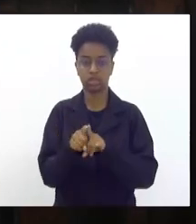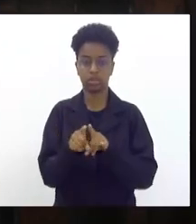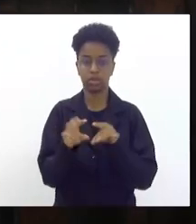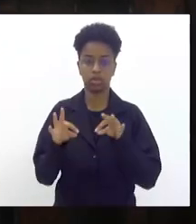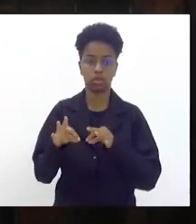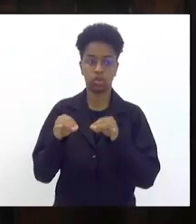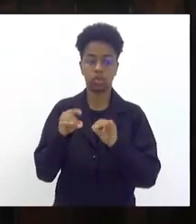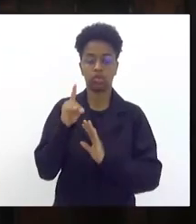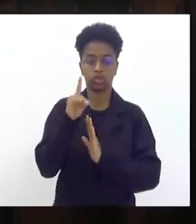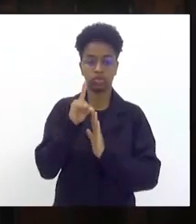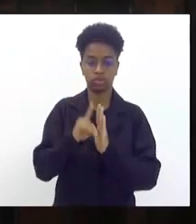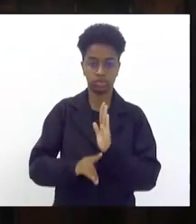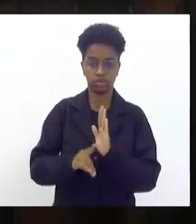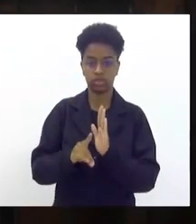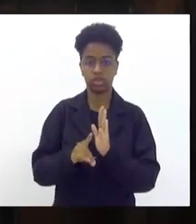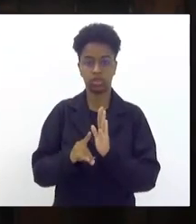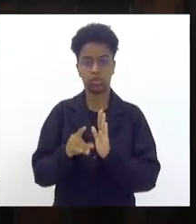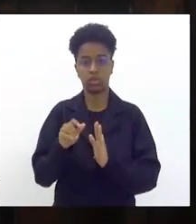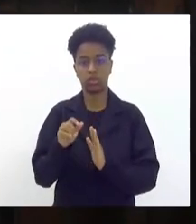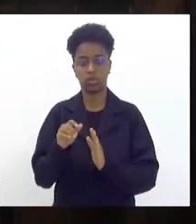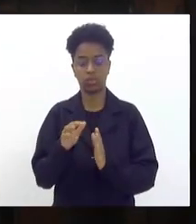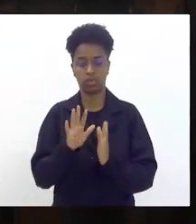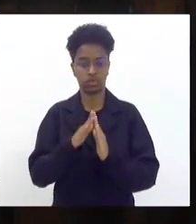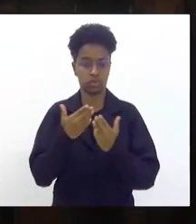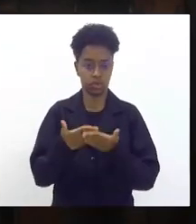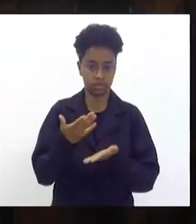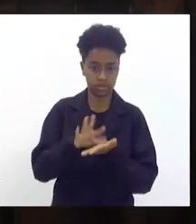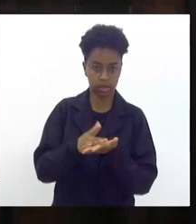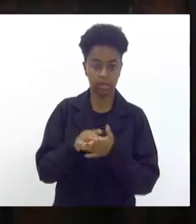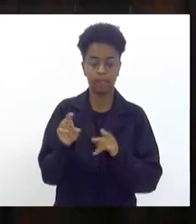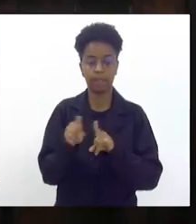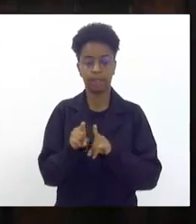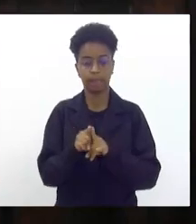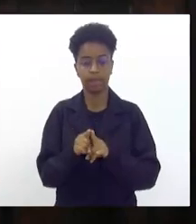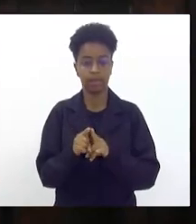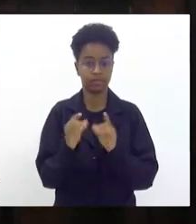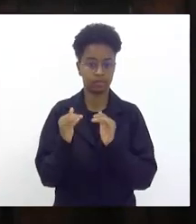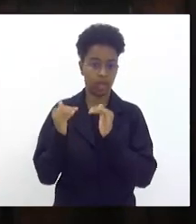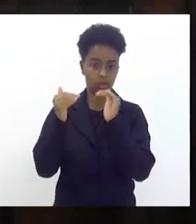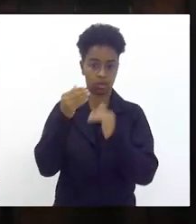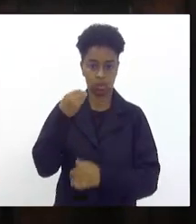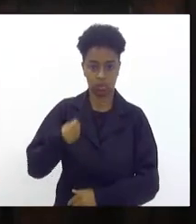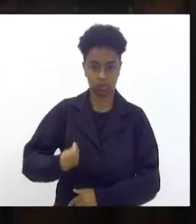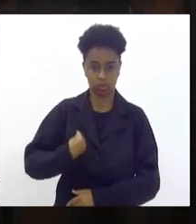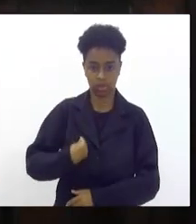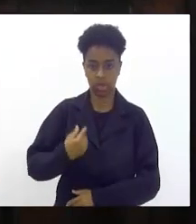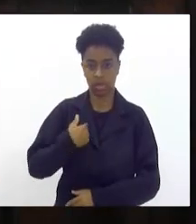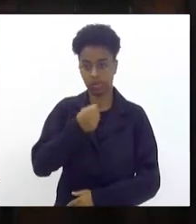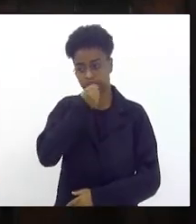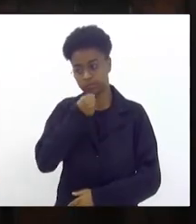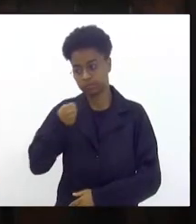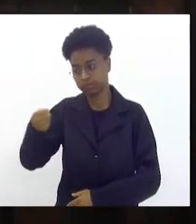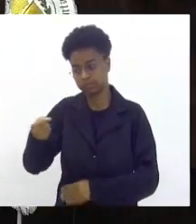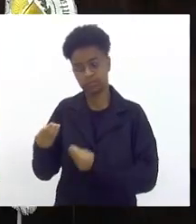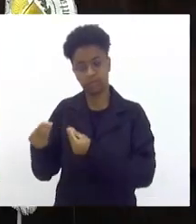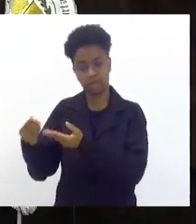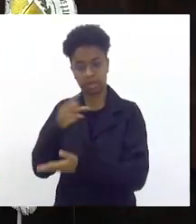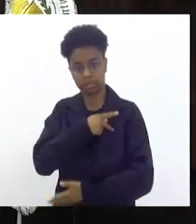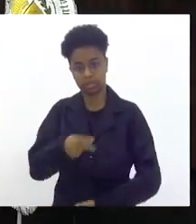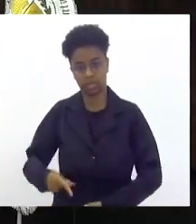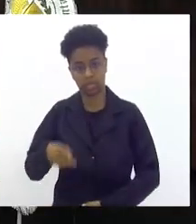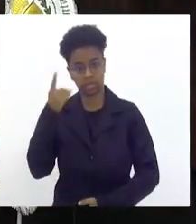diretores de agremiações as autoridades presentes então passo a presidência dos trabalhos para deputado Vitor Júnior